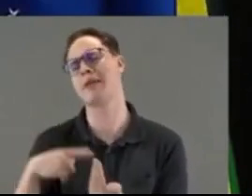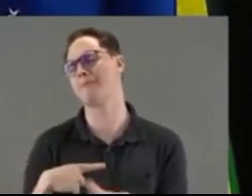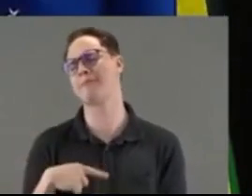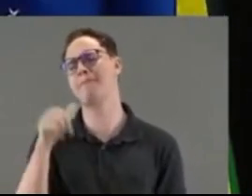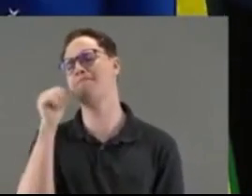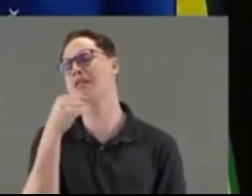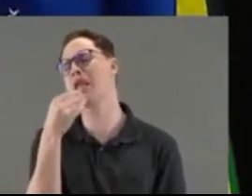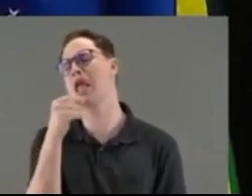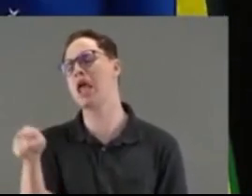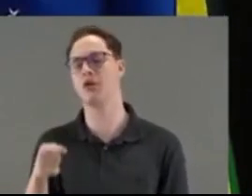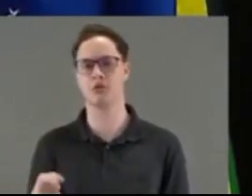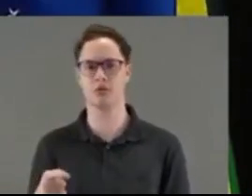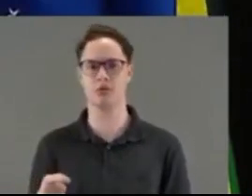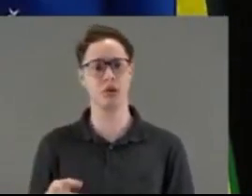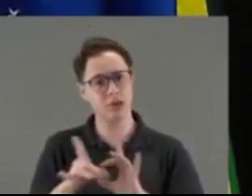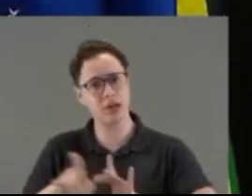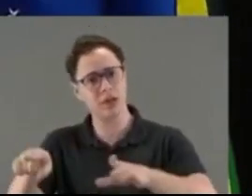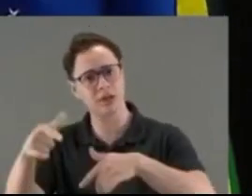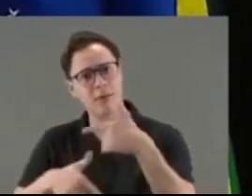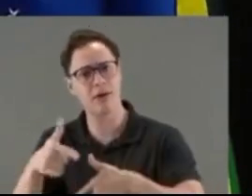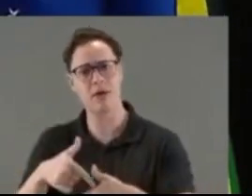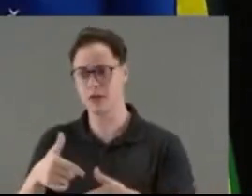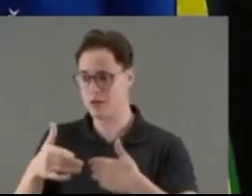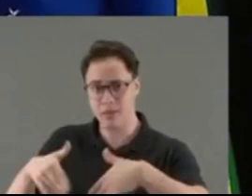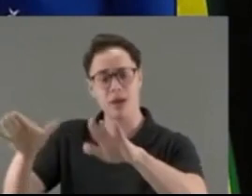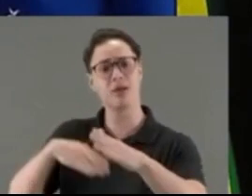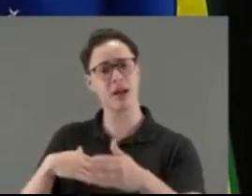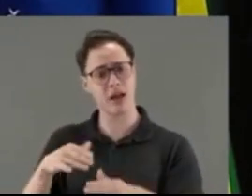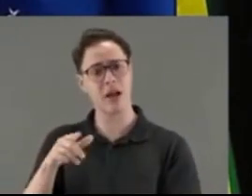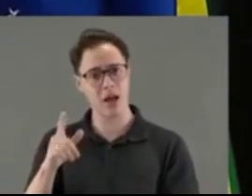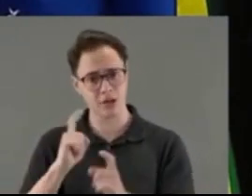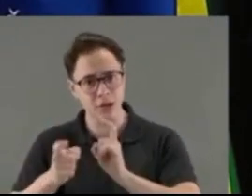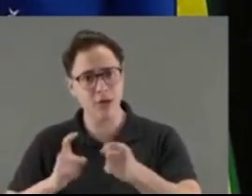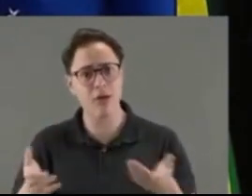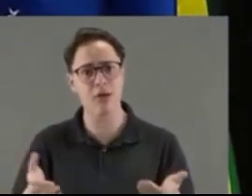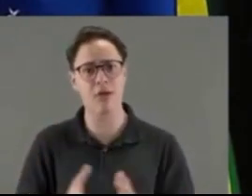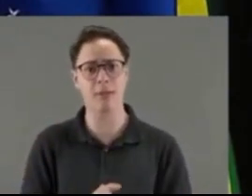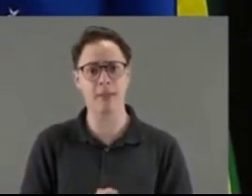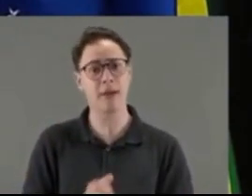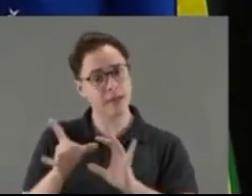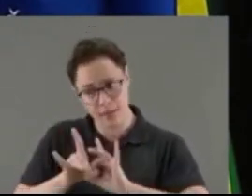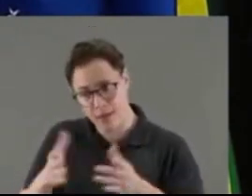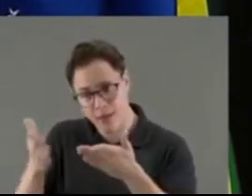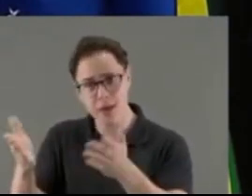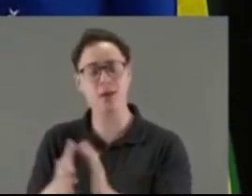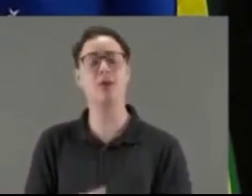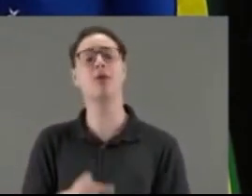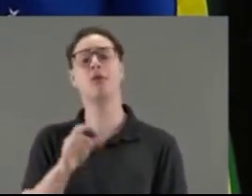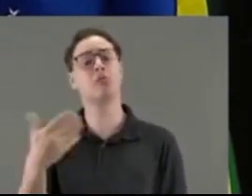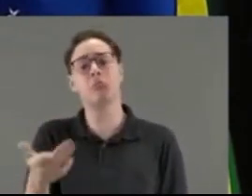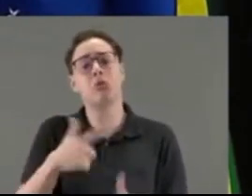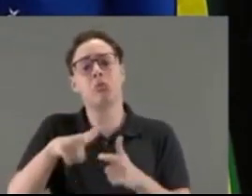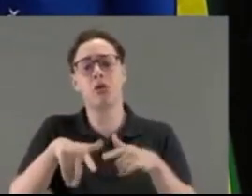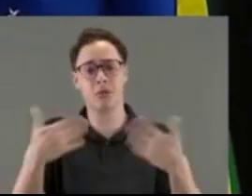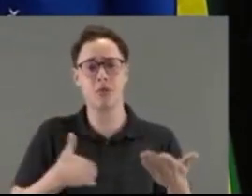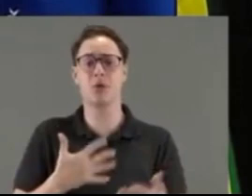Deixa os moleques e os meninos trabalhar, deixa os moleques e meninos administrar. Deixa, o que é que tem? Então, eu vou